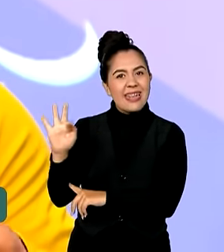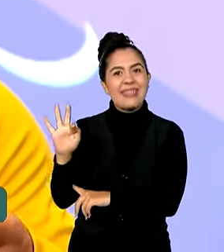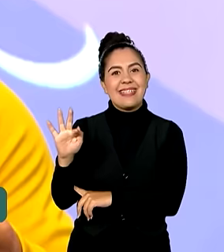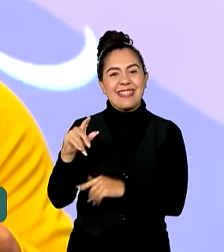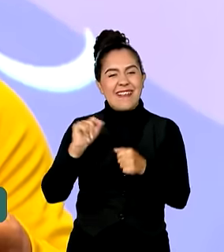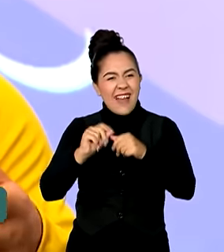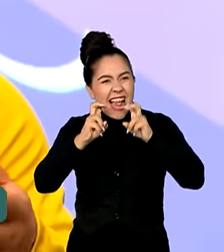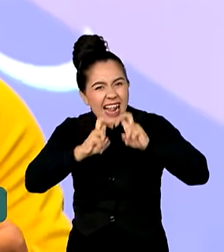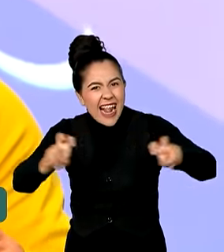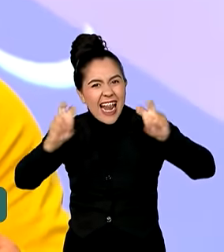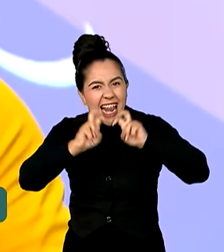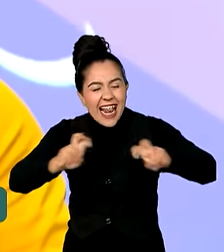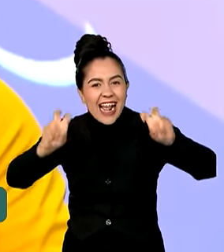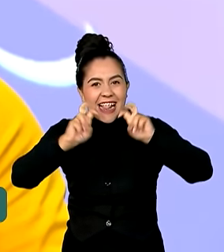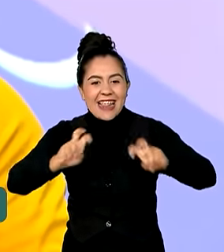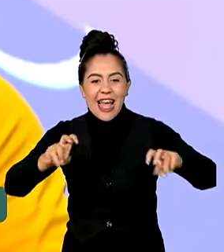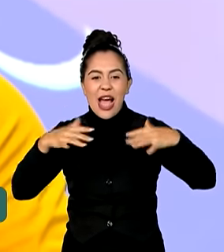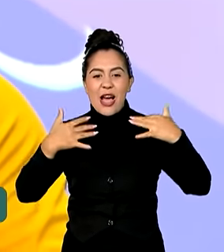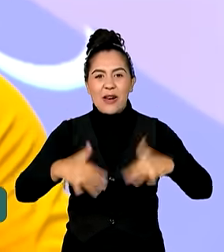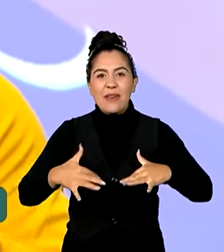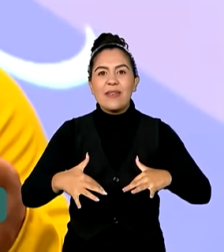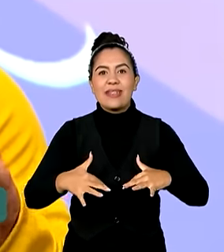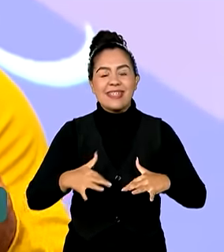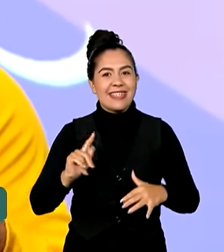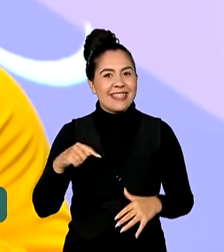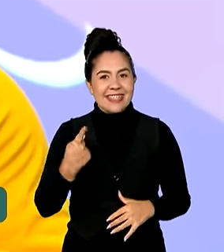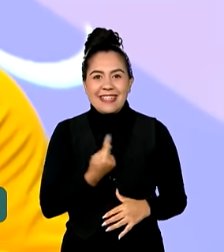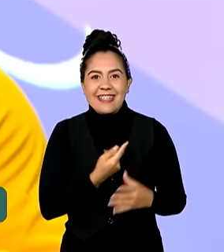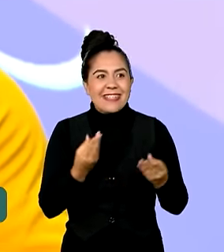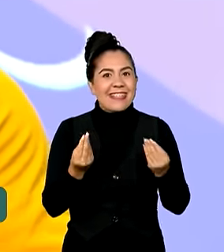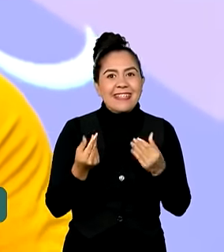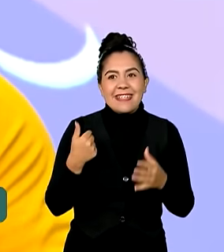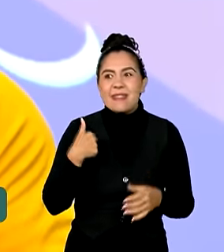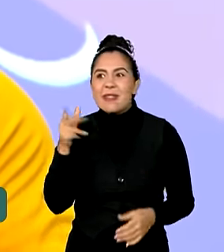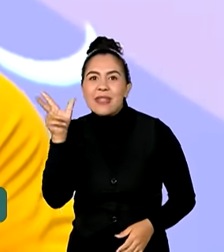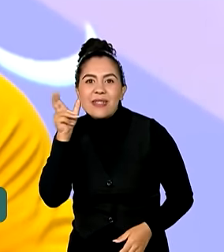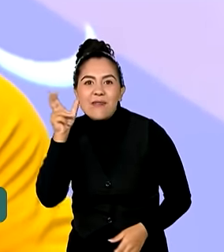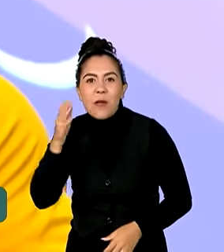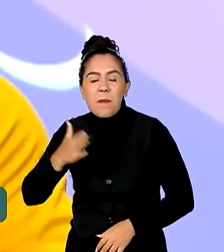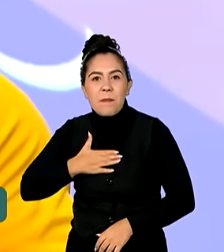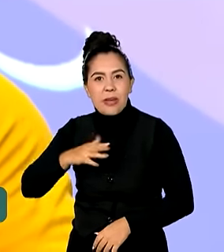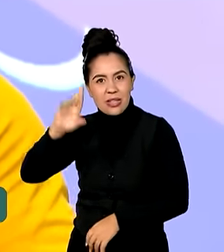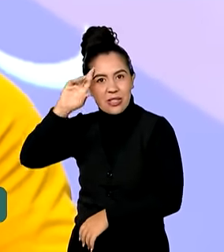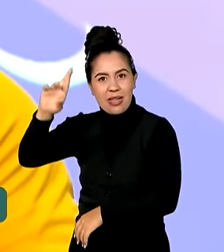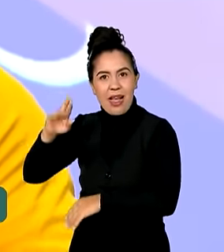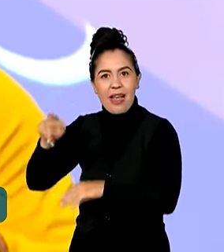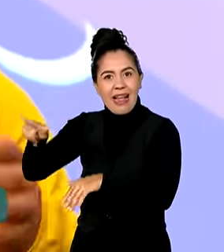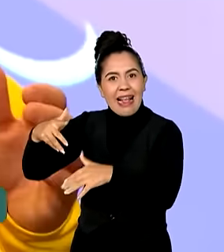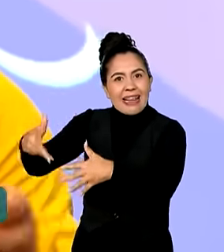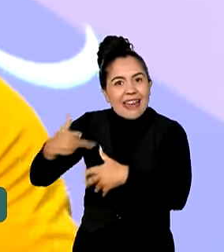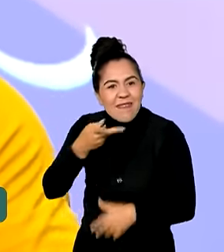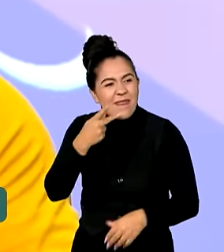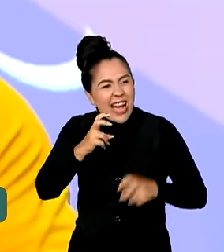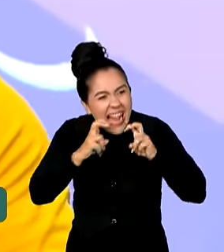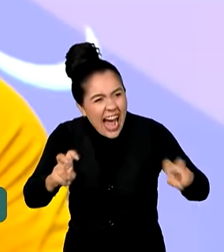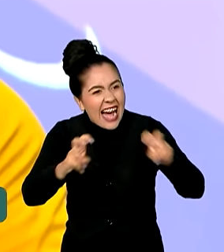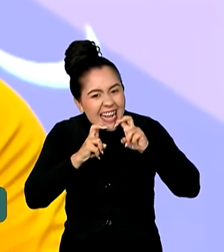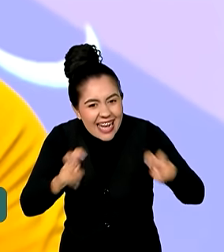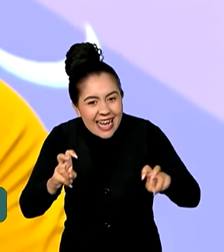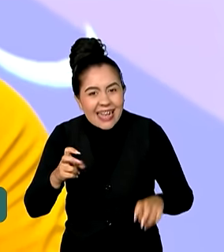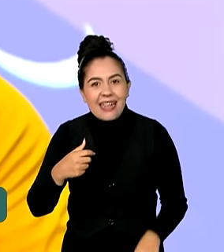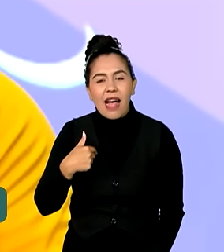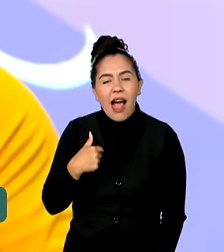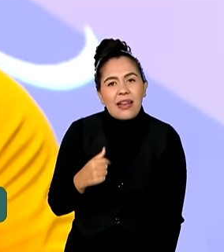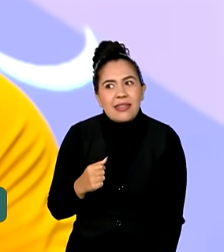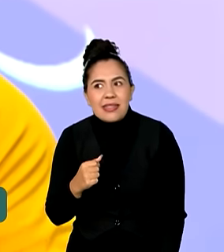ensurdecedor, que muitas vezes durante a partida eu não conseguia ouvir o treinador. Eu falava mais alto, ou eu tentava chegar mais perto